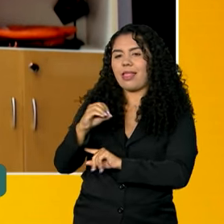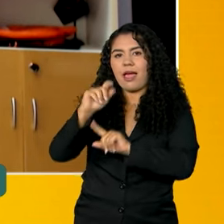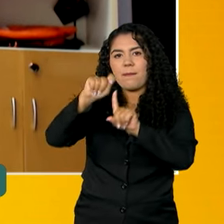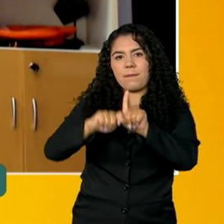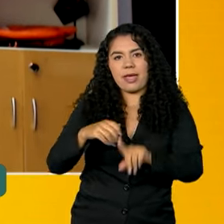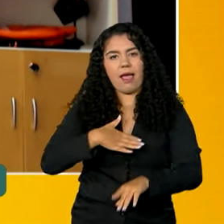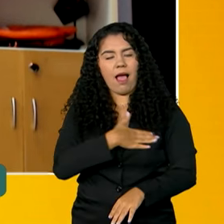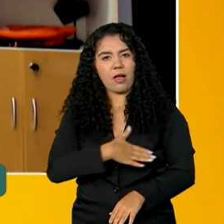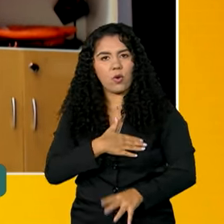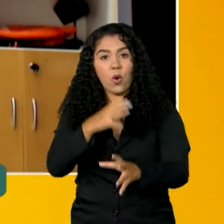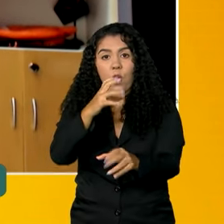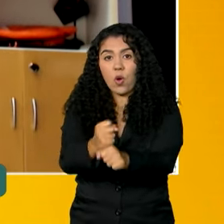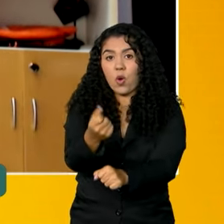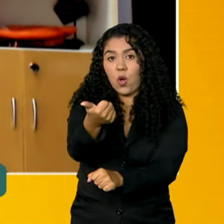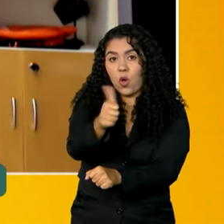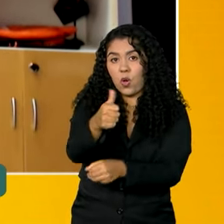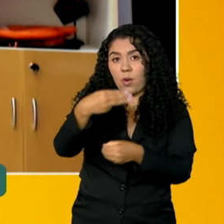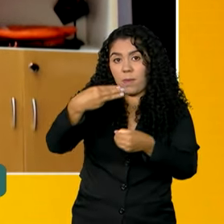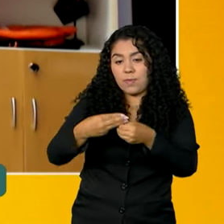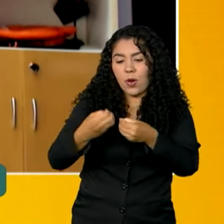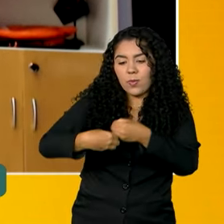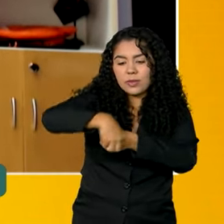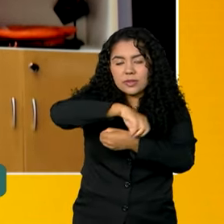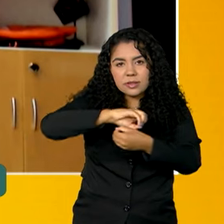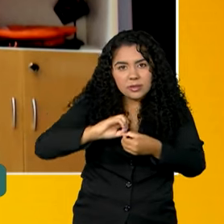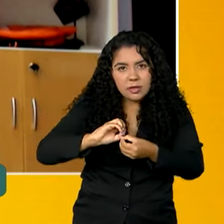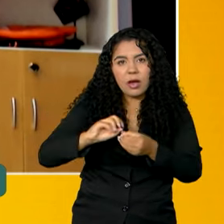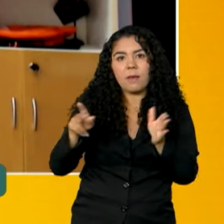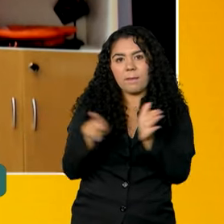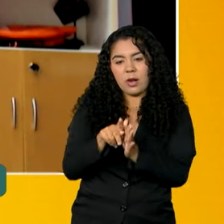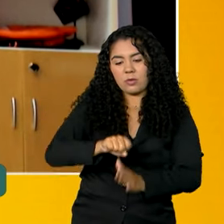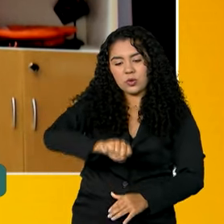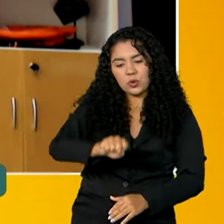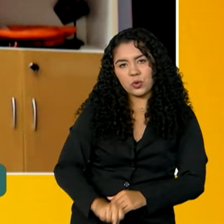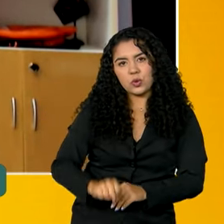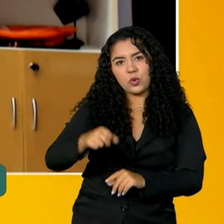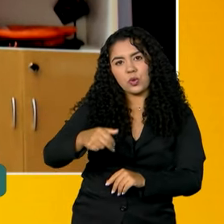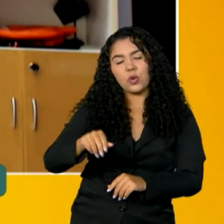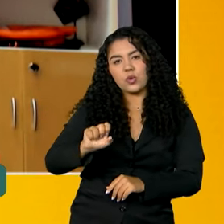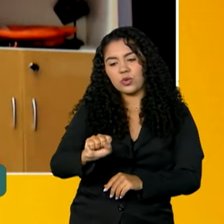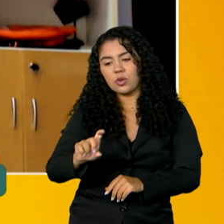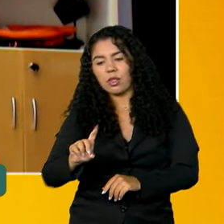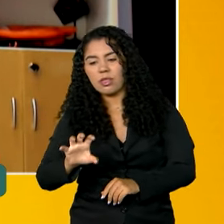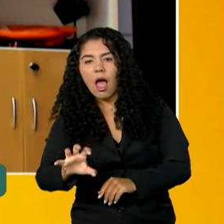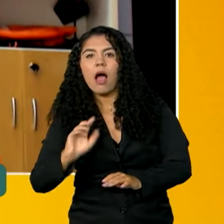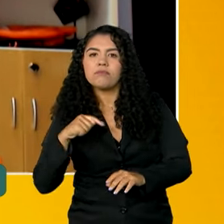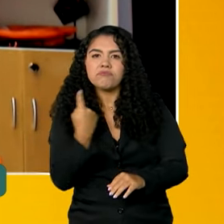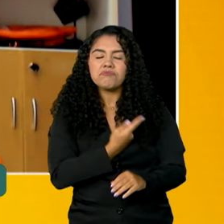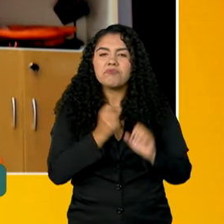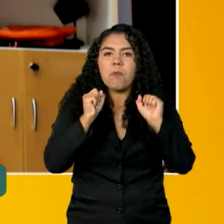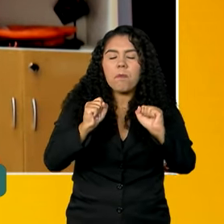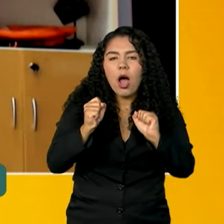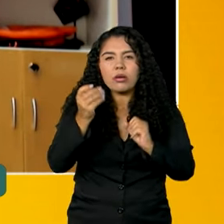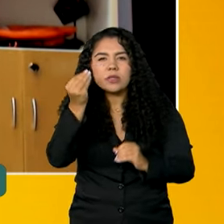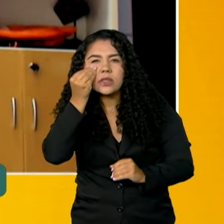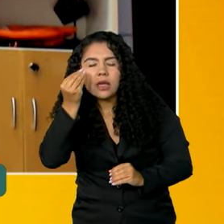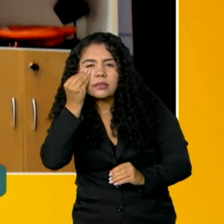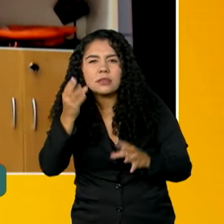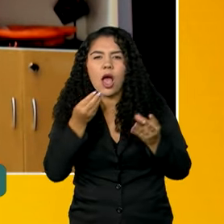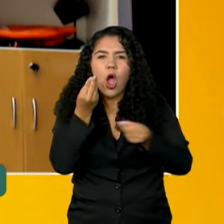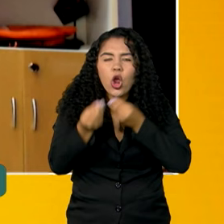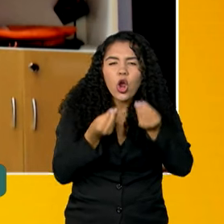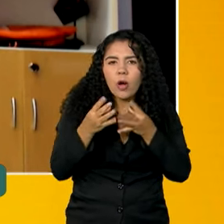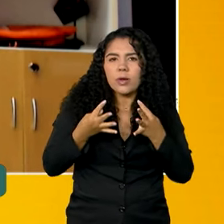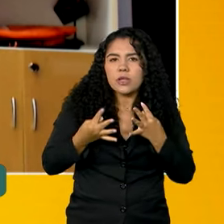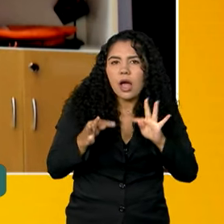Sul-Sudeste. Durante esse tempo, até hoje, então a gente pôde testar as tecnologias, a gente pôde treinar as defesas